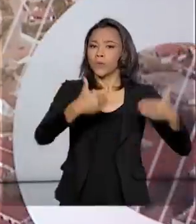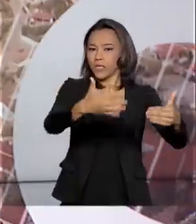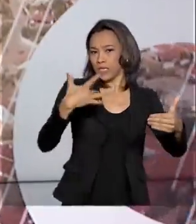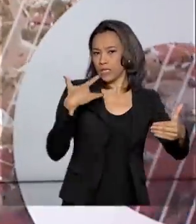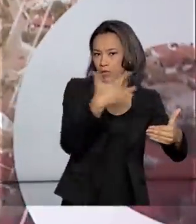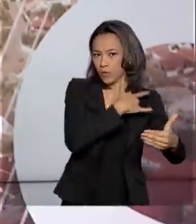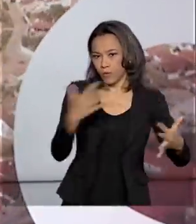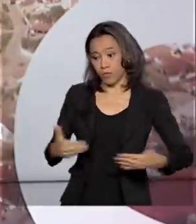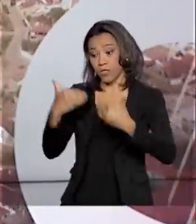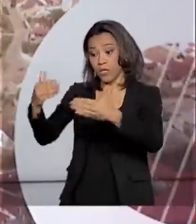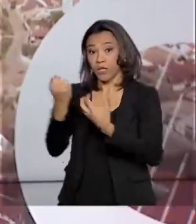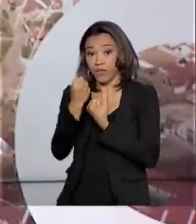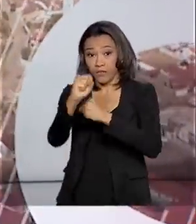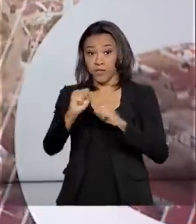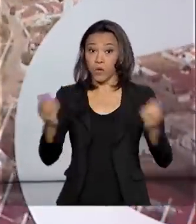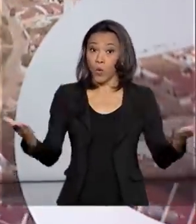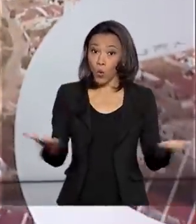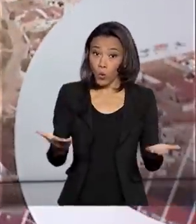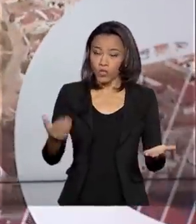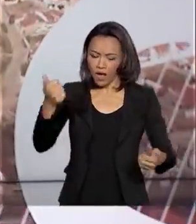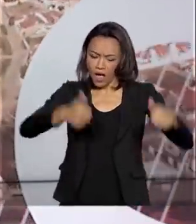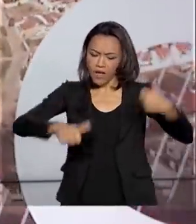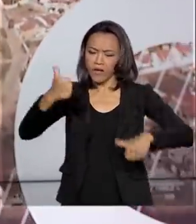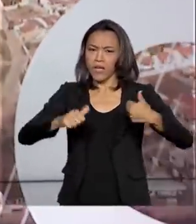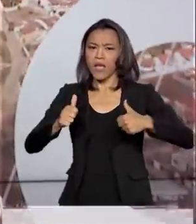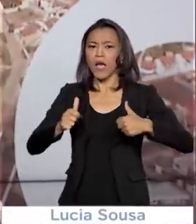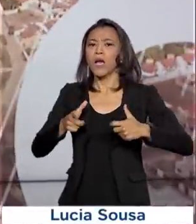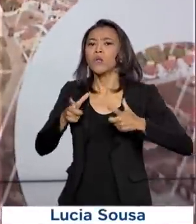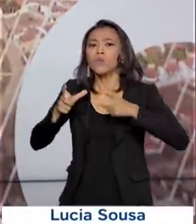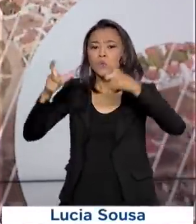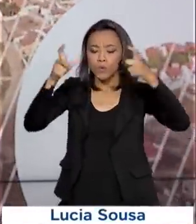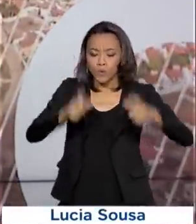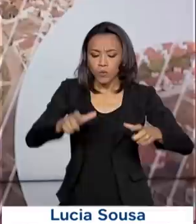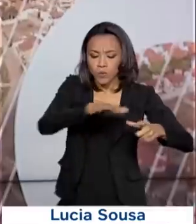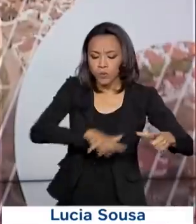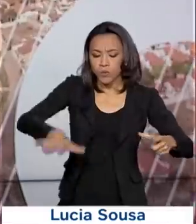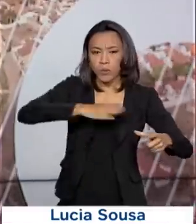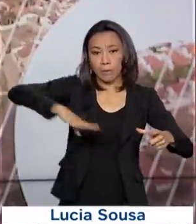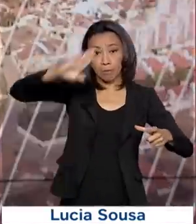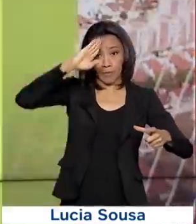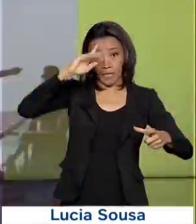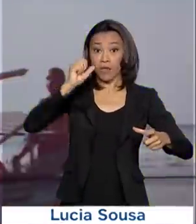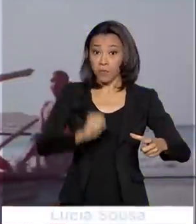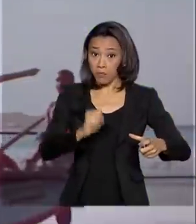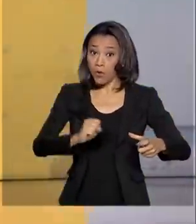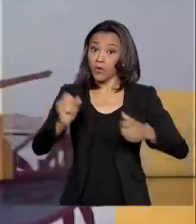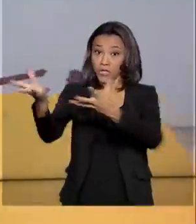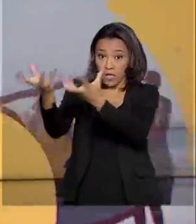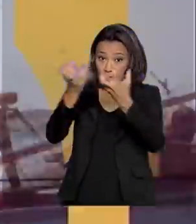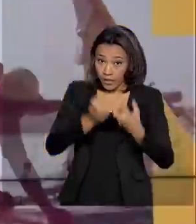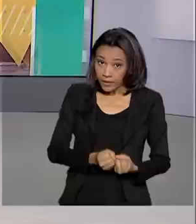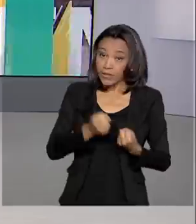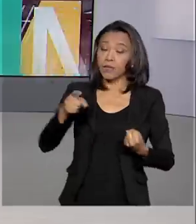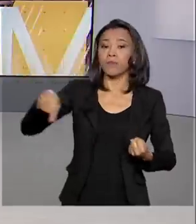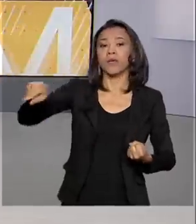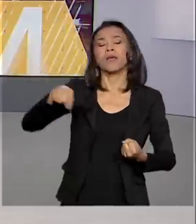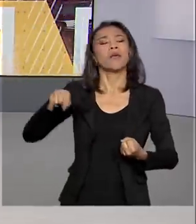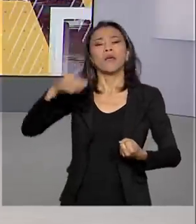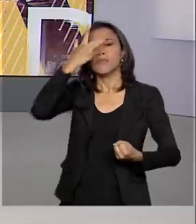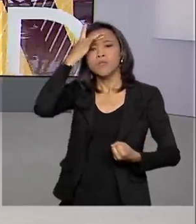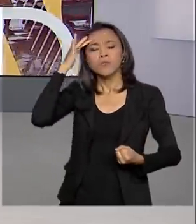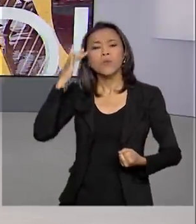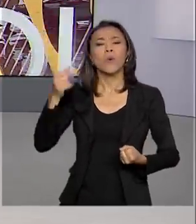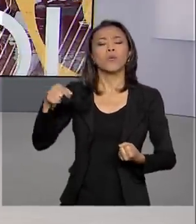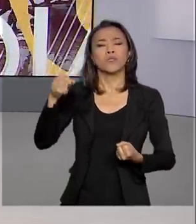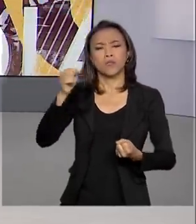e da Defesa vão avaliar hoje bases militares que podem abrigar os brasileiros que vão chegar da China. Vamos